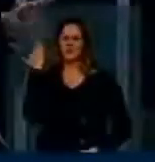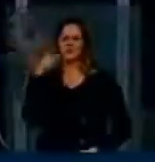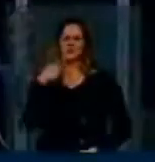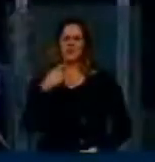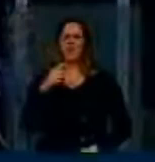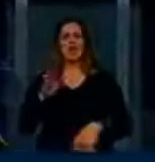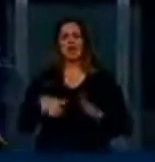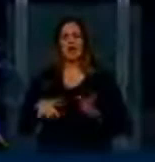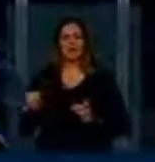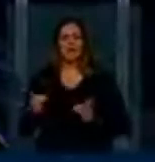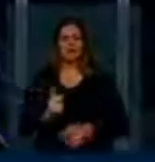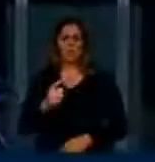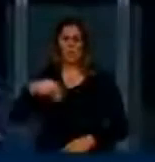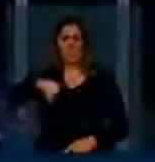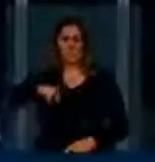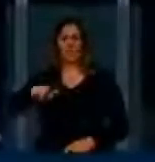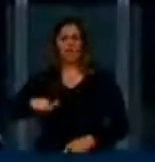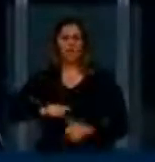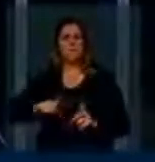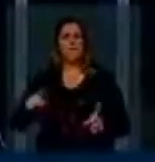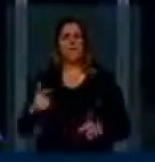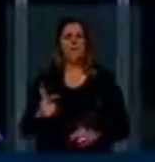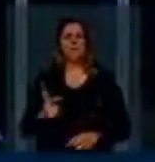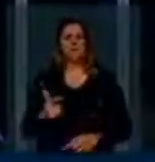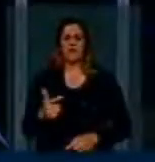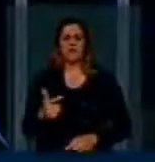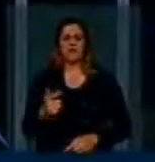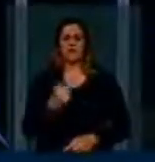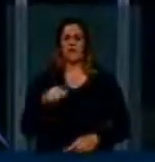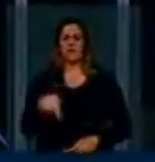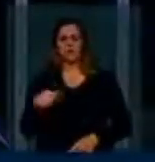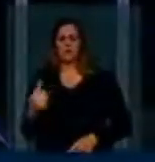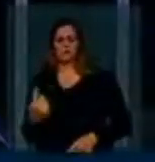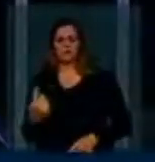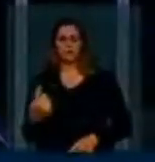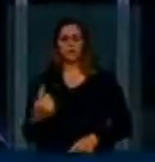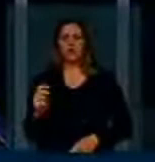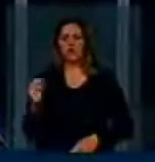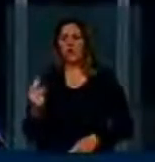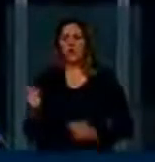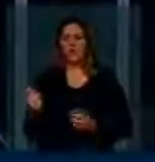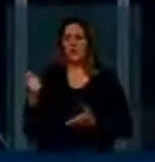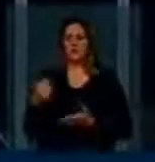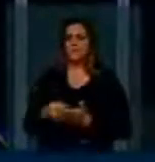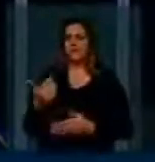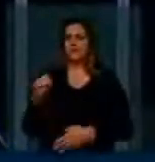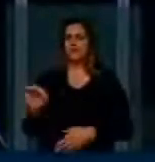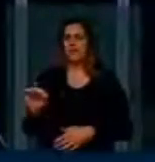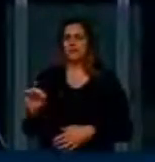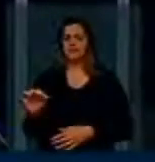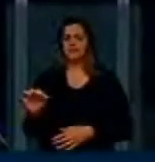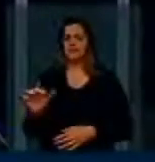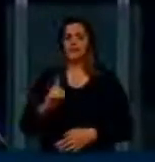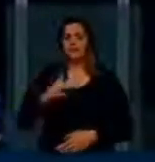se entrega ponto um. Se vende dez e se entrega um. Nós temos que enfrentar esse problema em respeito ao